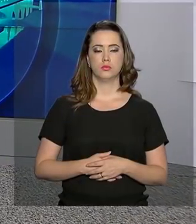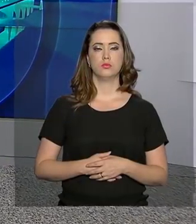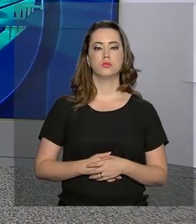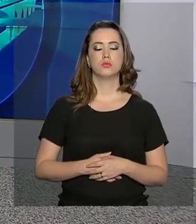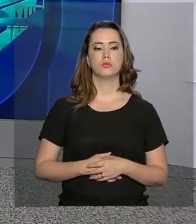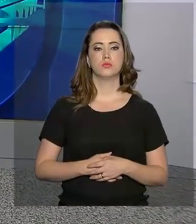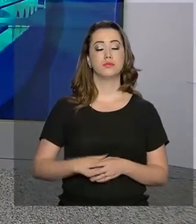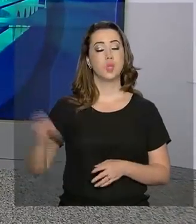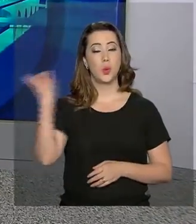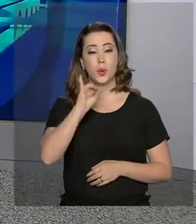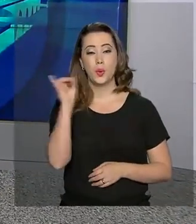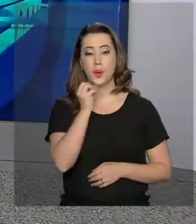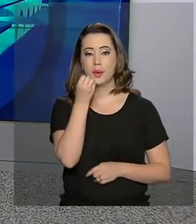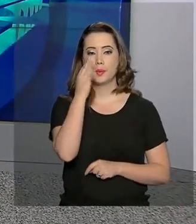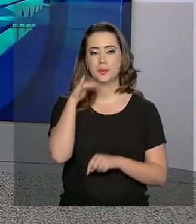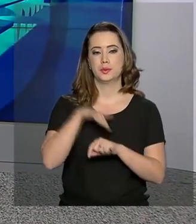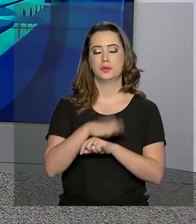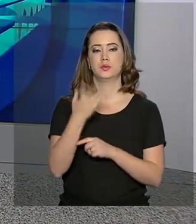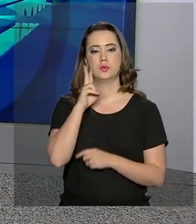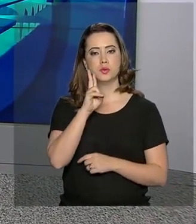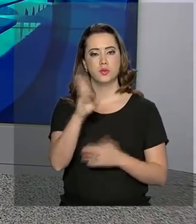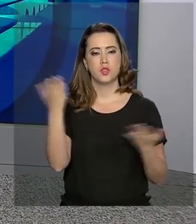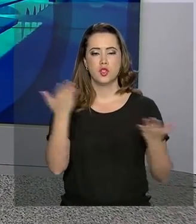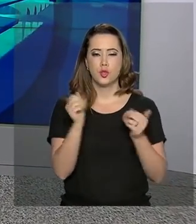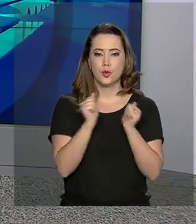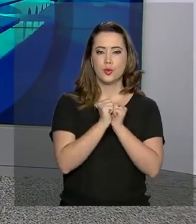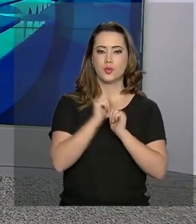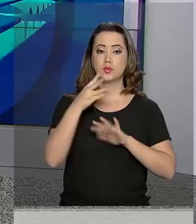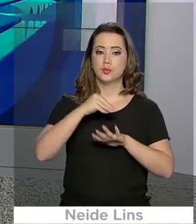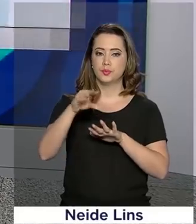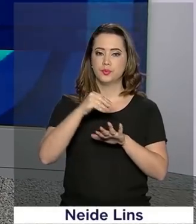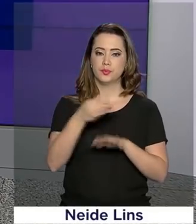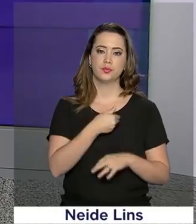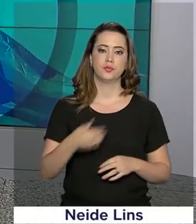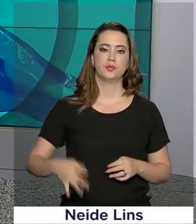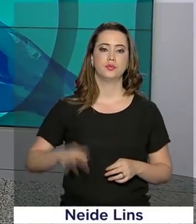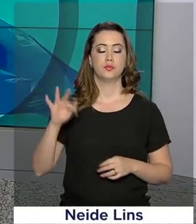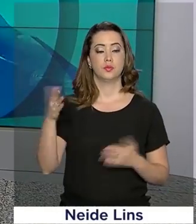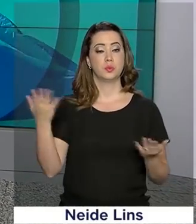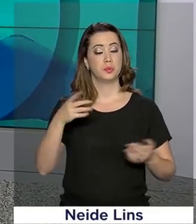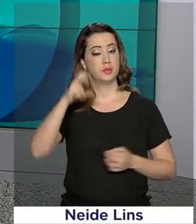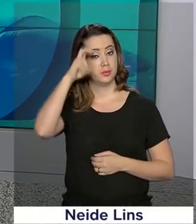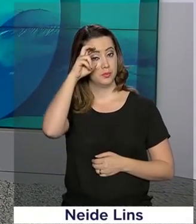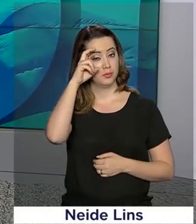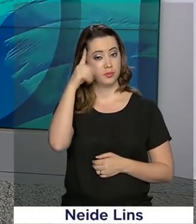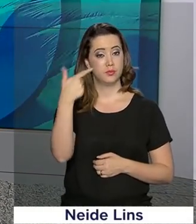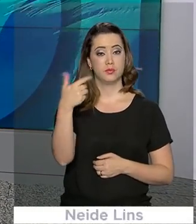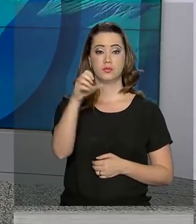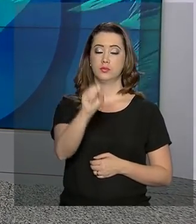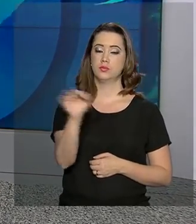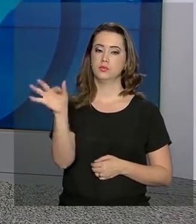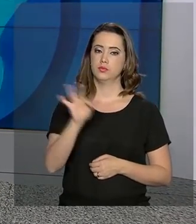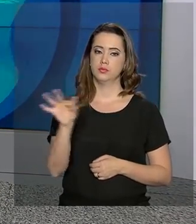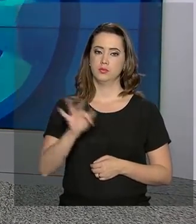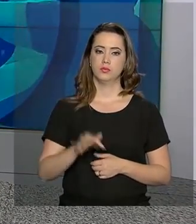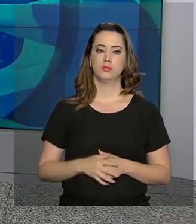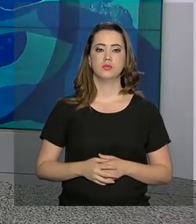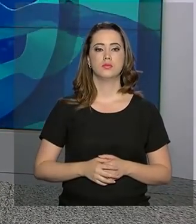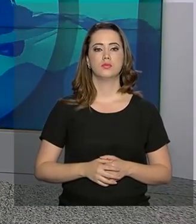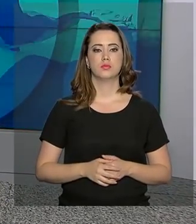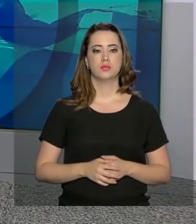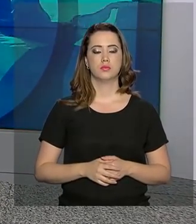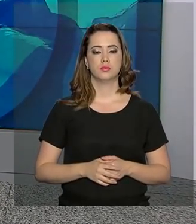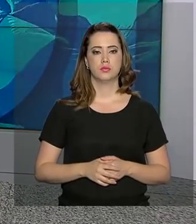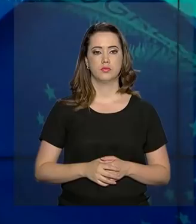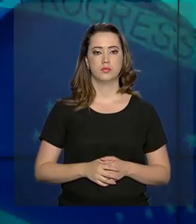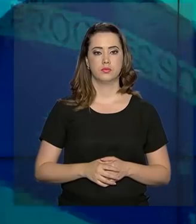Olá, boa noite. Acompanhe com a gente as notícias do governo federal desta quinta-feira, 28 de